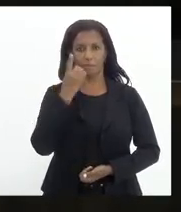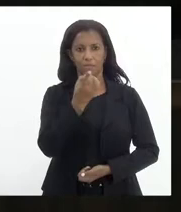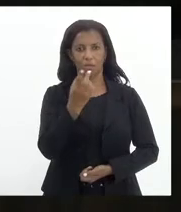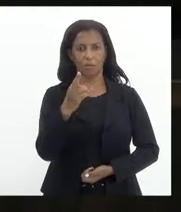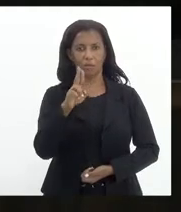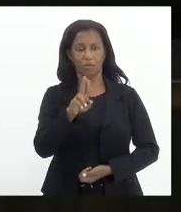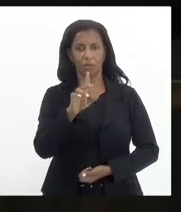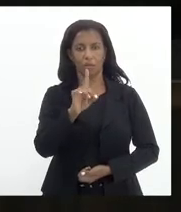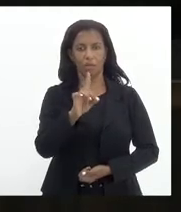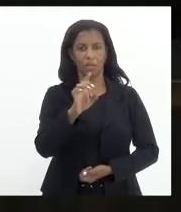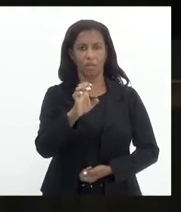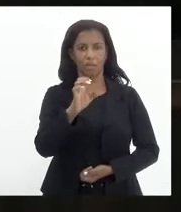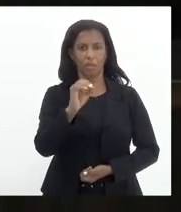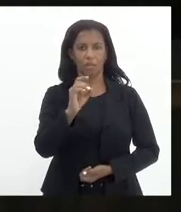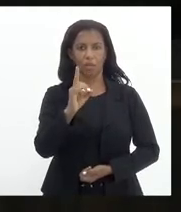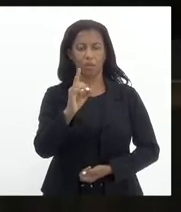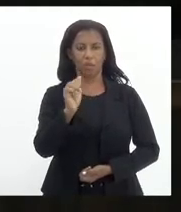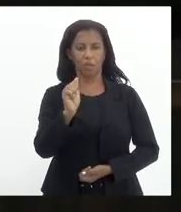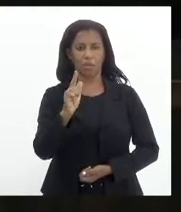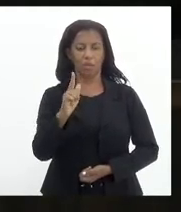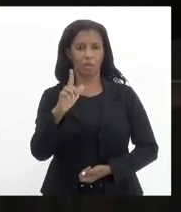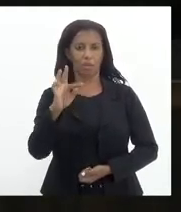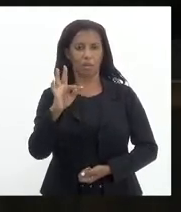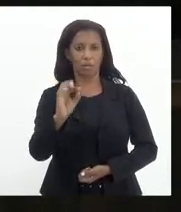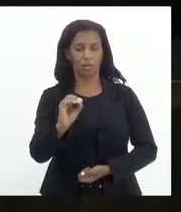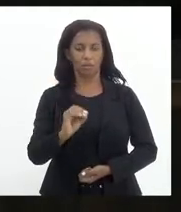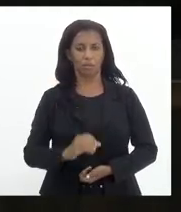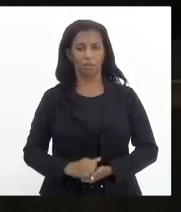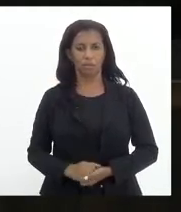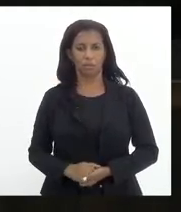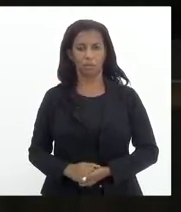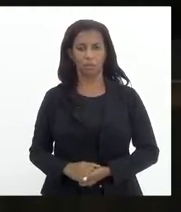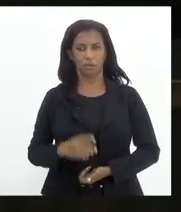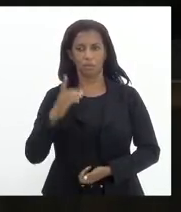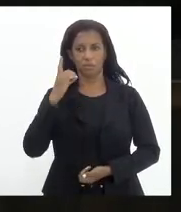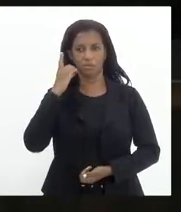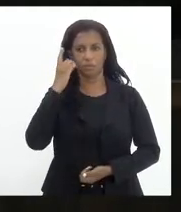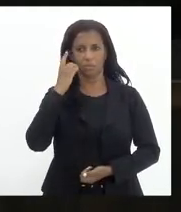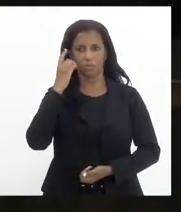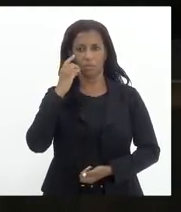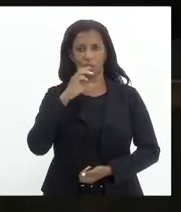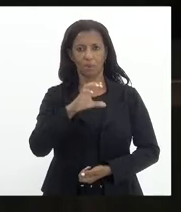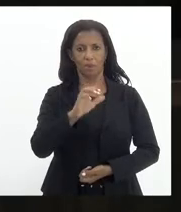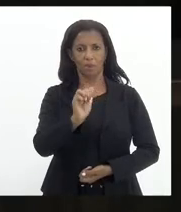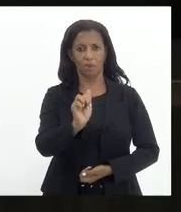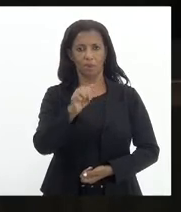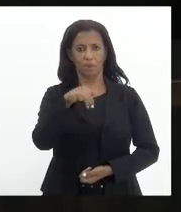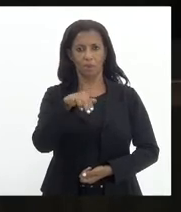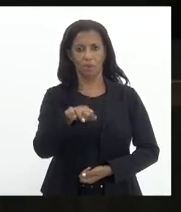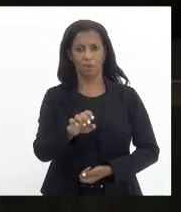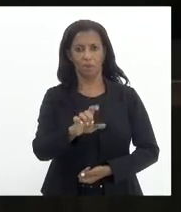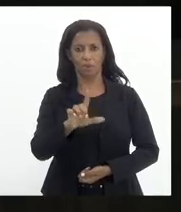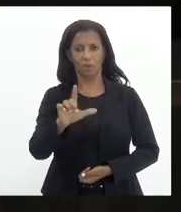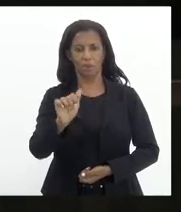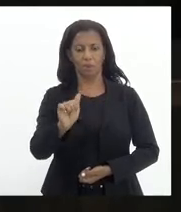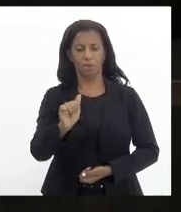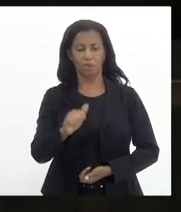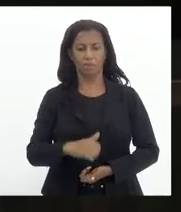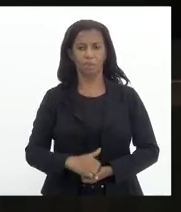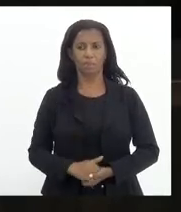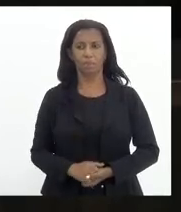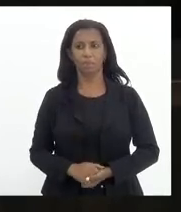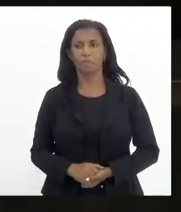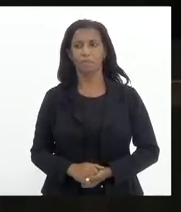Deodalto. Deputado Doutor Deodalto. Deputado Márcio Canela. Deputado